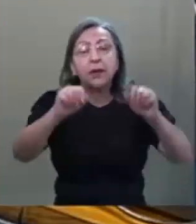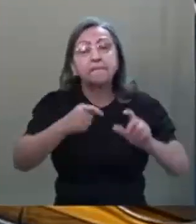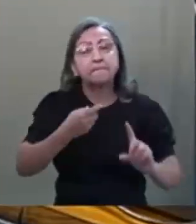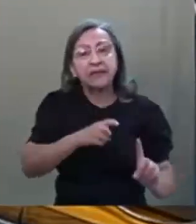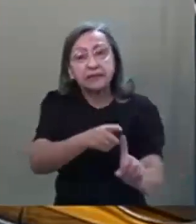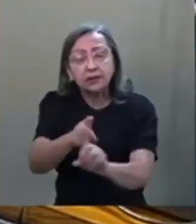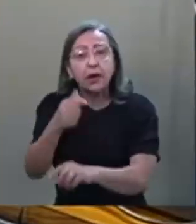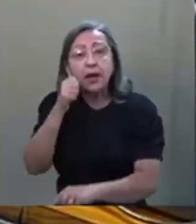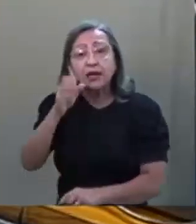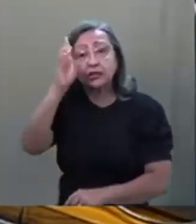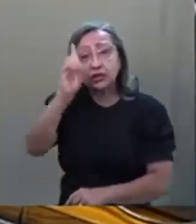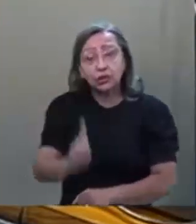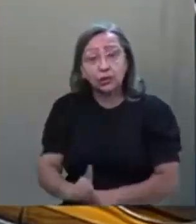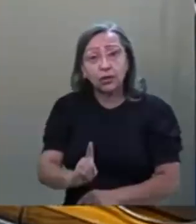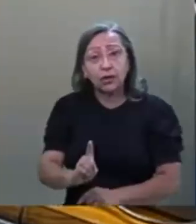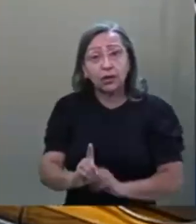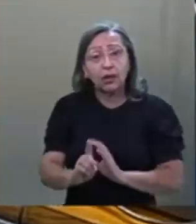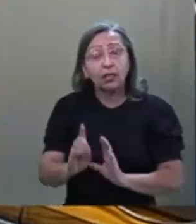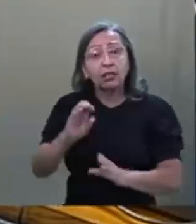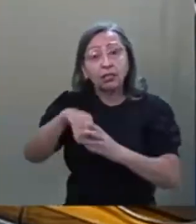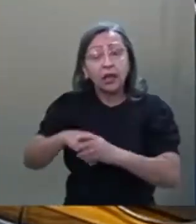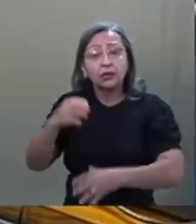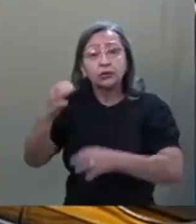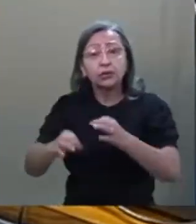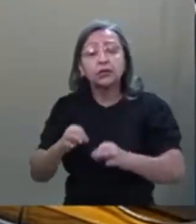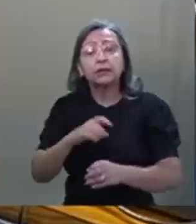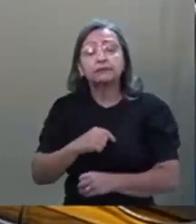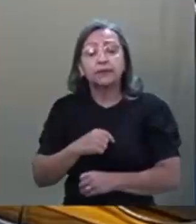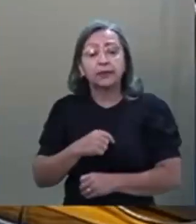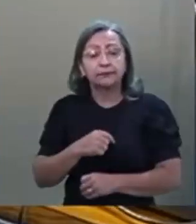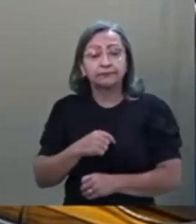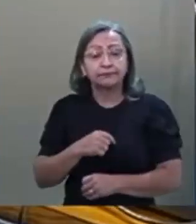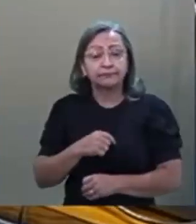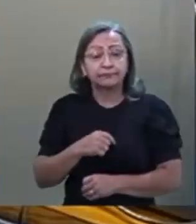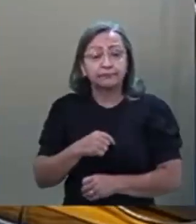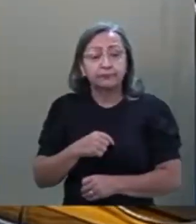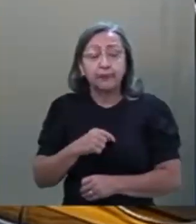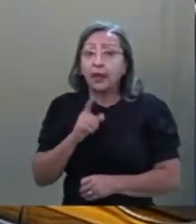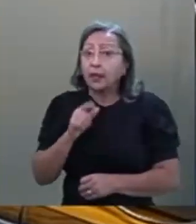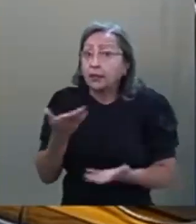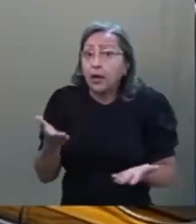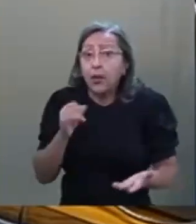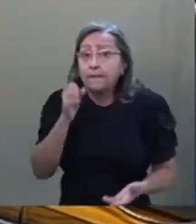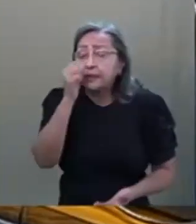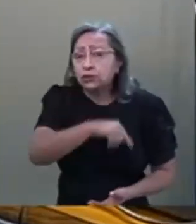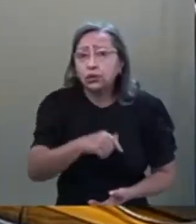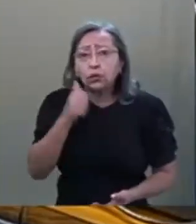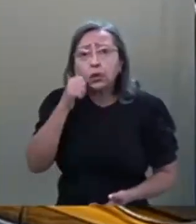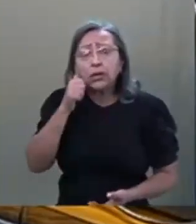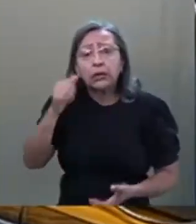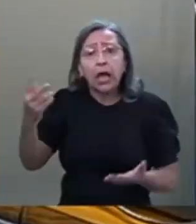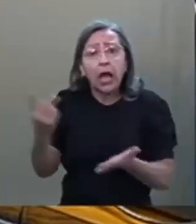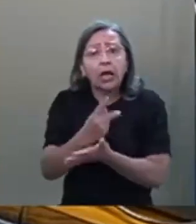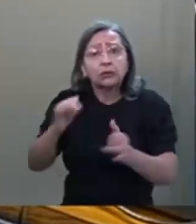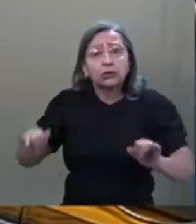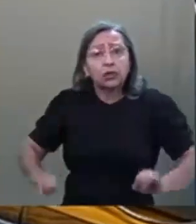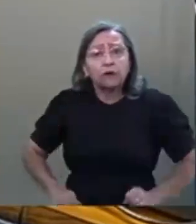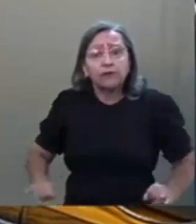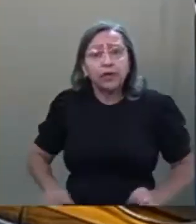jurídica da associação, Casla Garcia, é um absurdo, ela está sofrendo pades